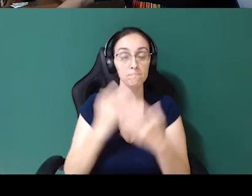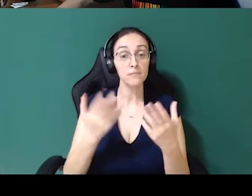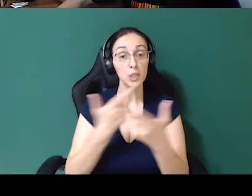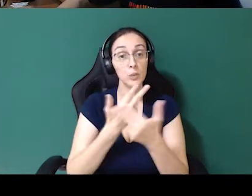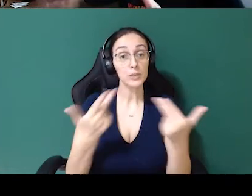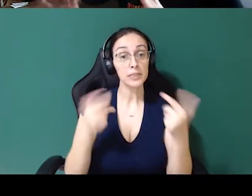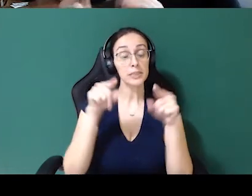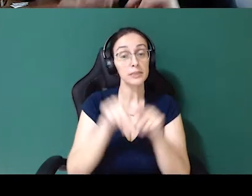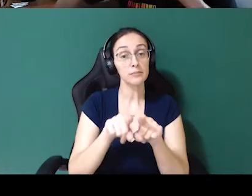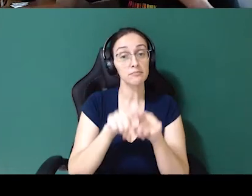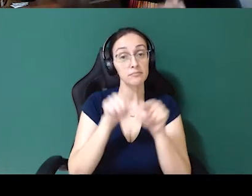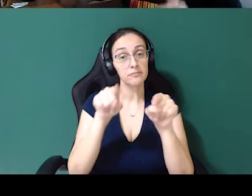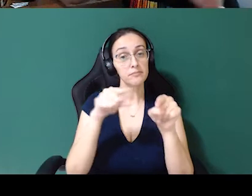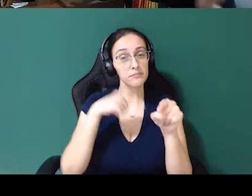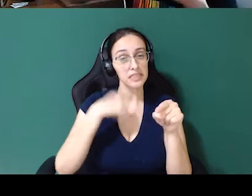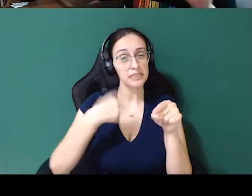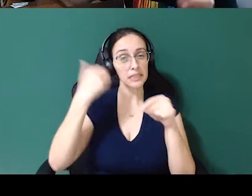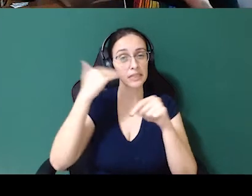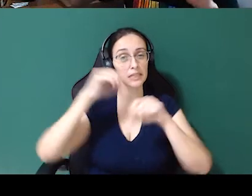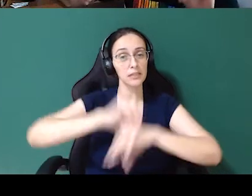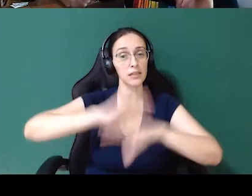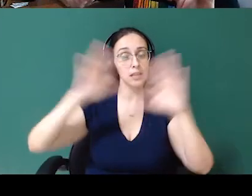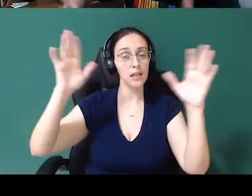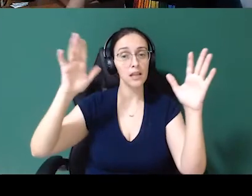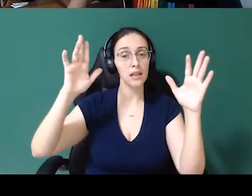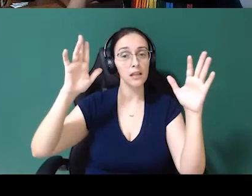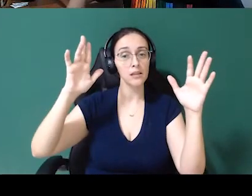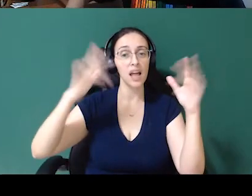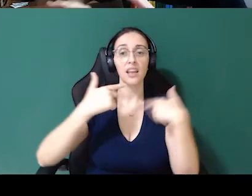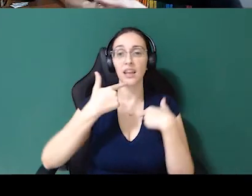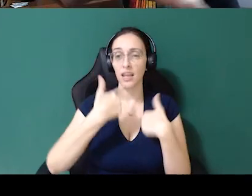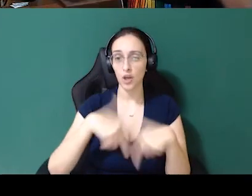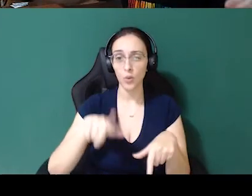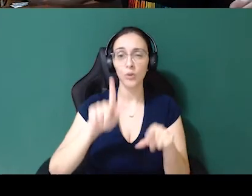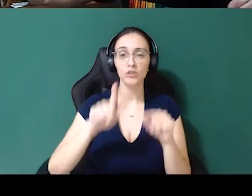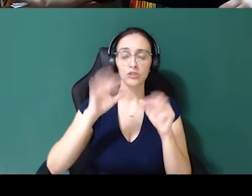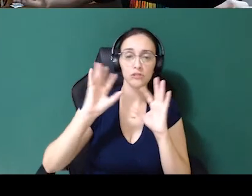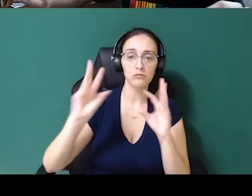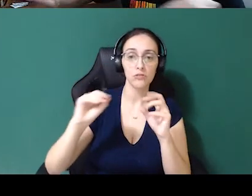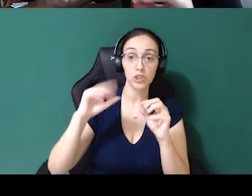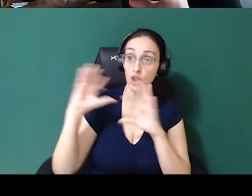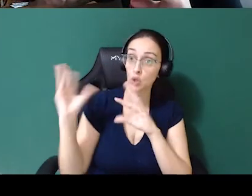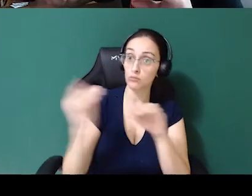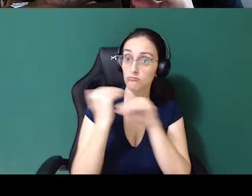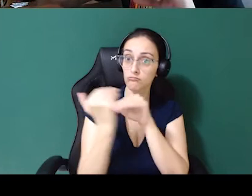Coisas que... Então aqui a gente também precisa ter em mente que a linguagem precisa estar para todo mundo. Então se na empresa todo mundo